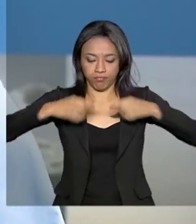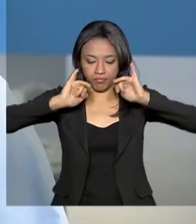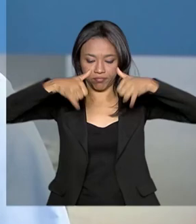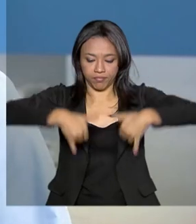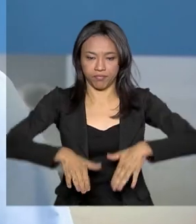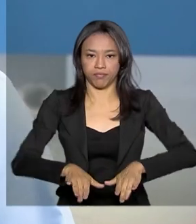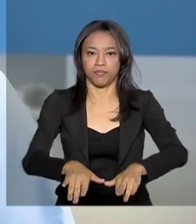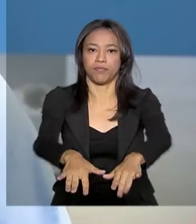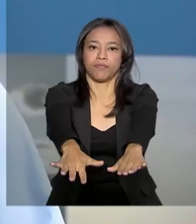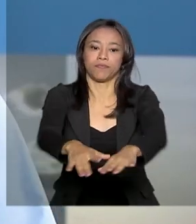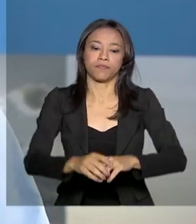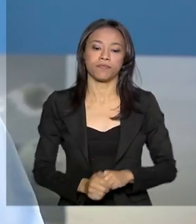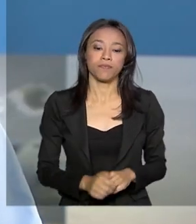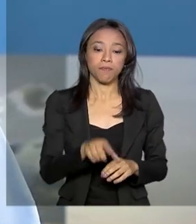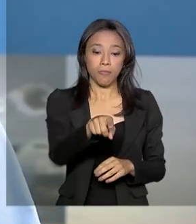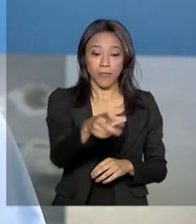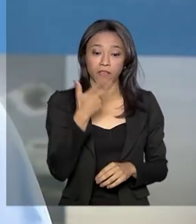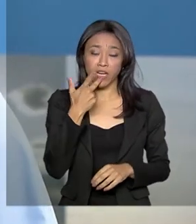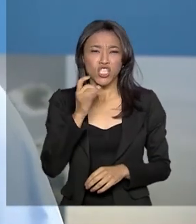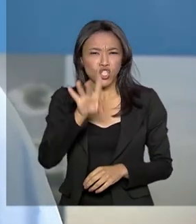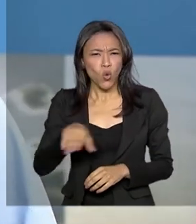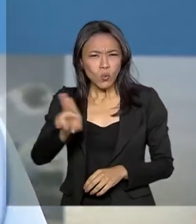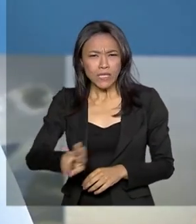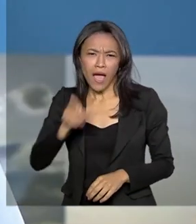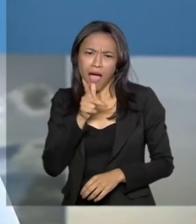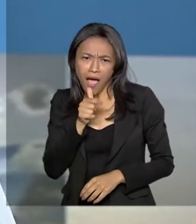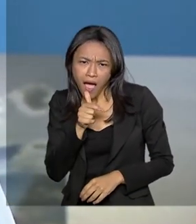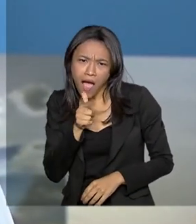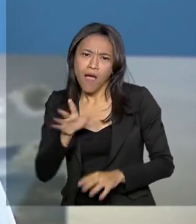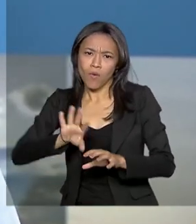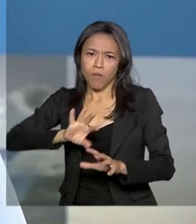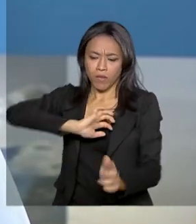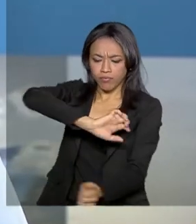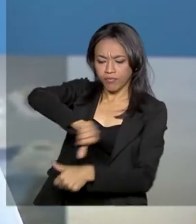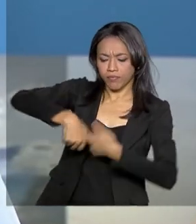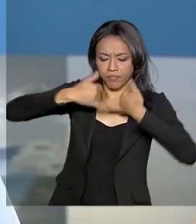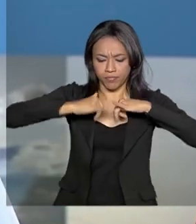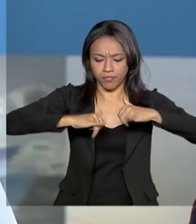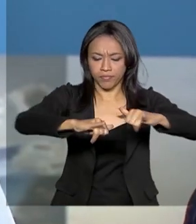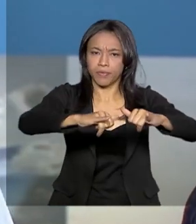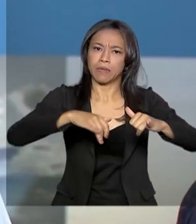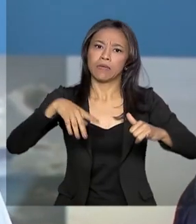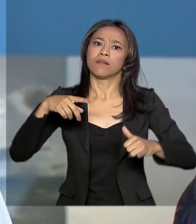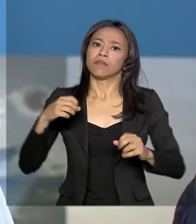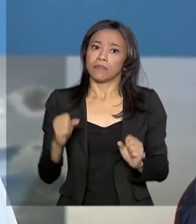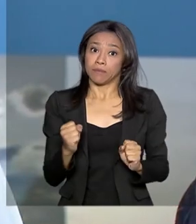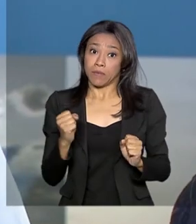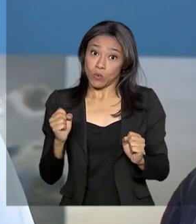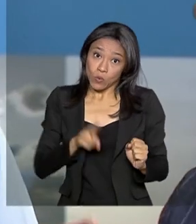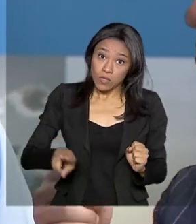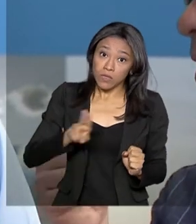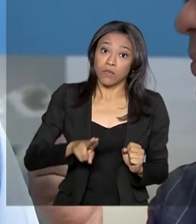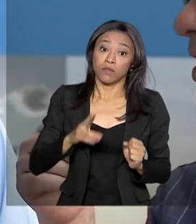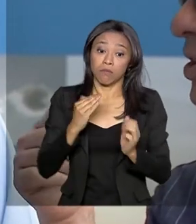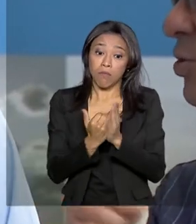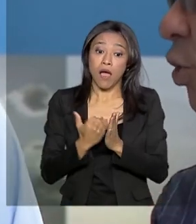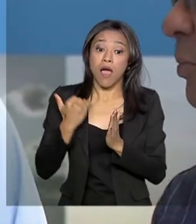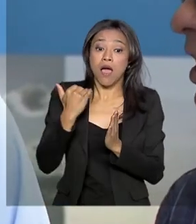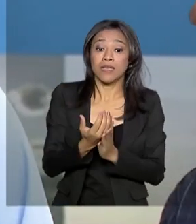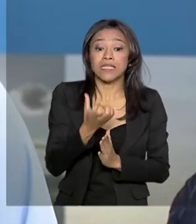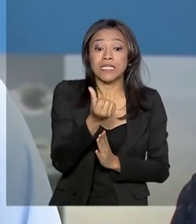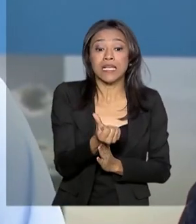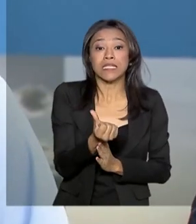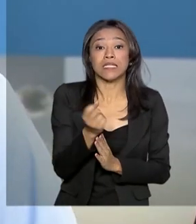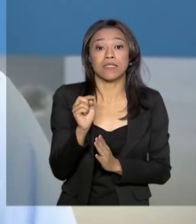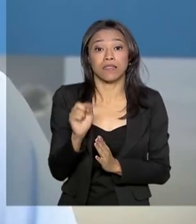do espelho d'água do lago de Sobradinho, nós podemos gerar 60 vezes mais energia do que as